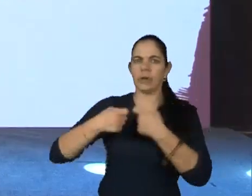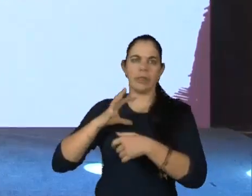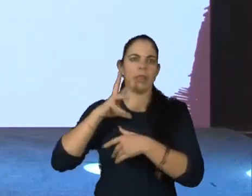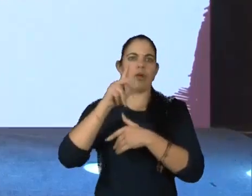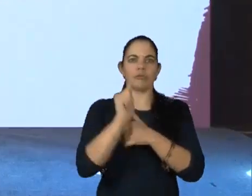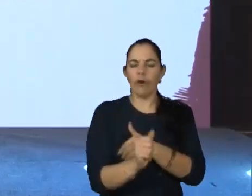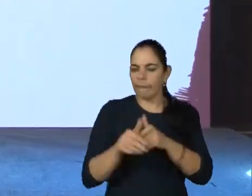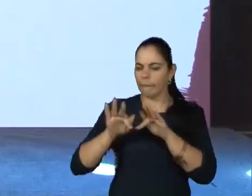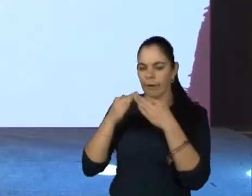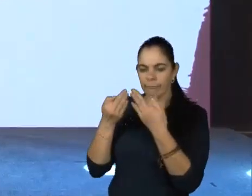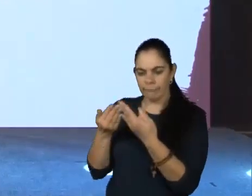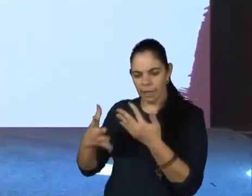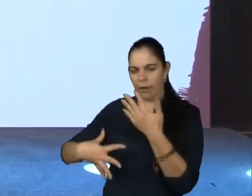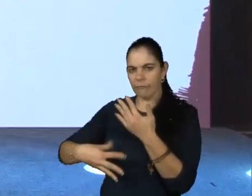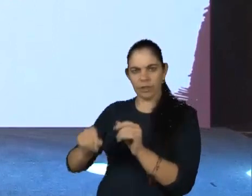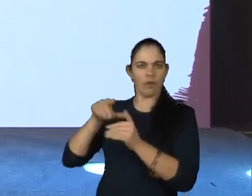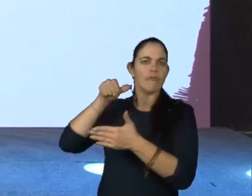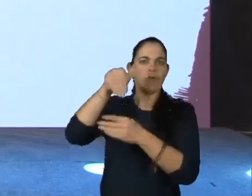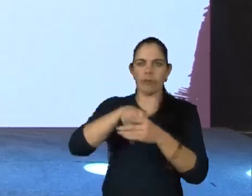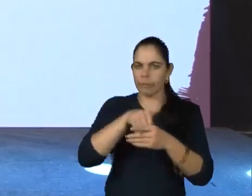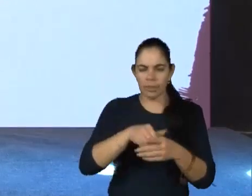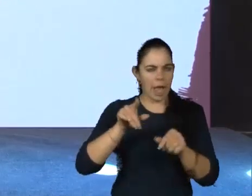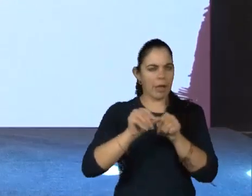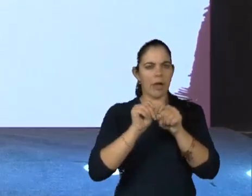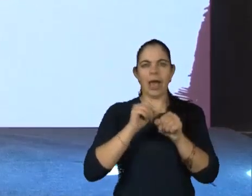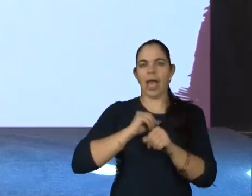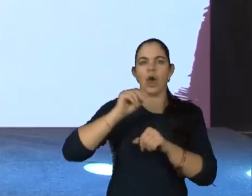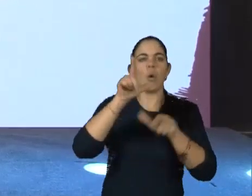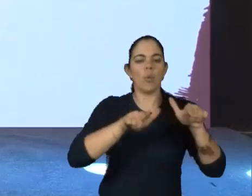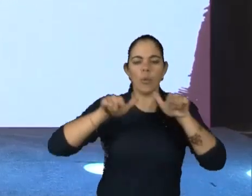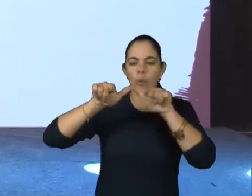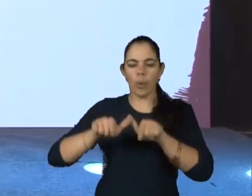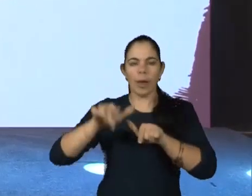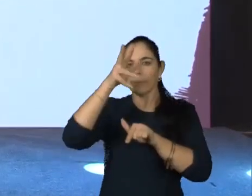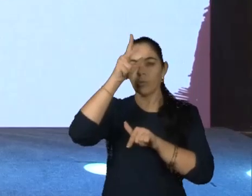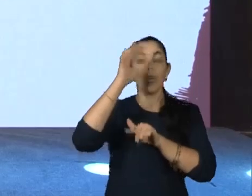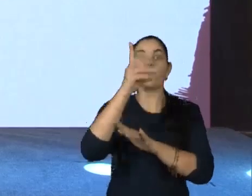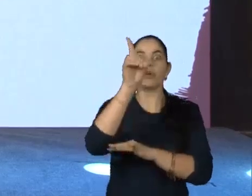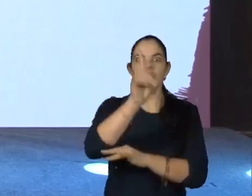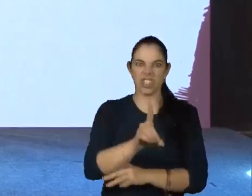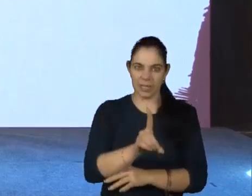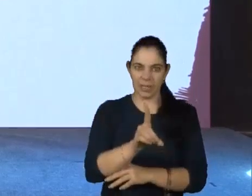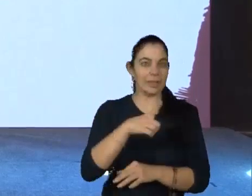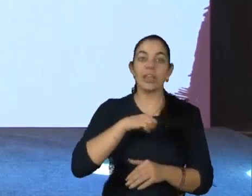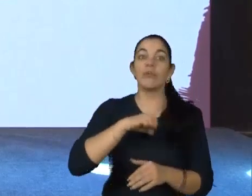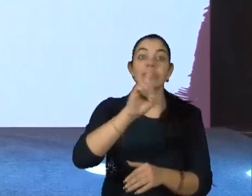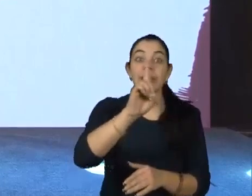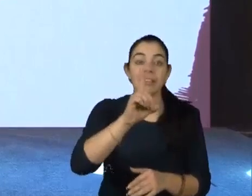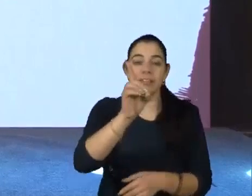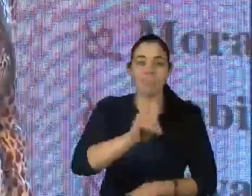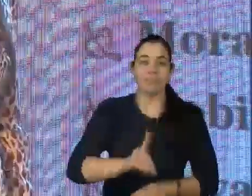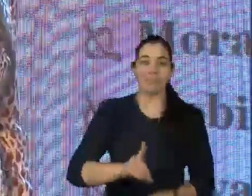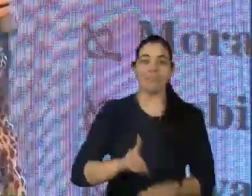reprodução, votar e ser votado, ocupar cargos públicos, todos esses direitos. Viu pessoas sem deficiência?